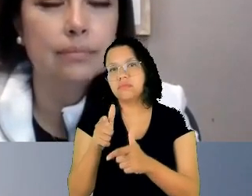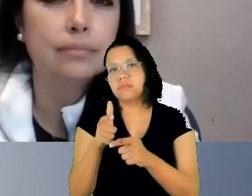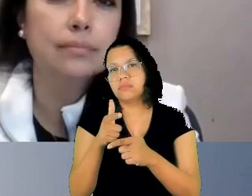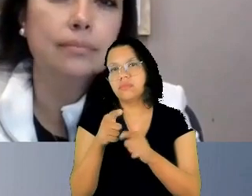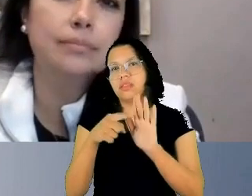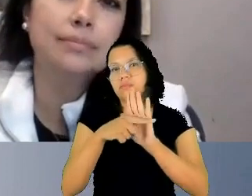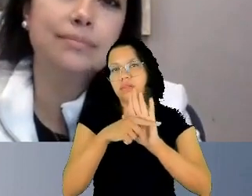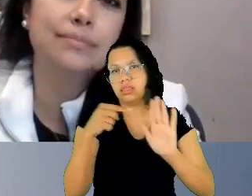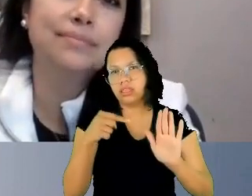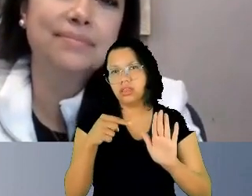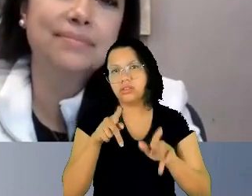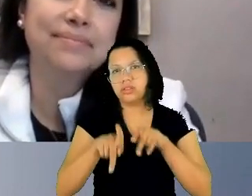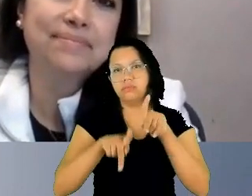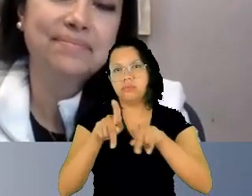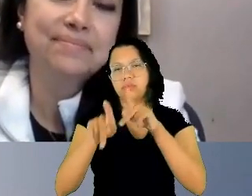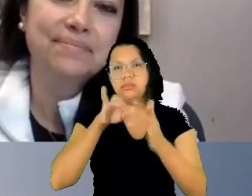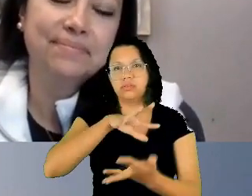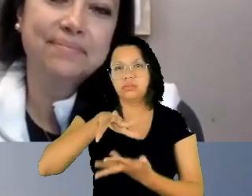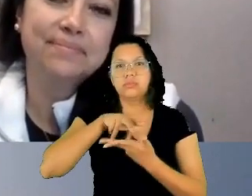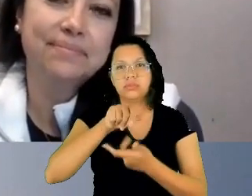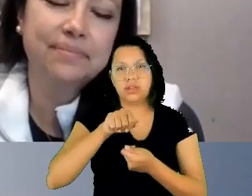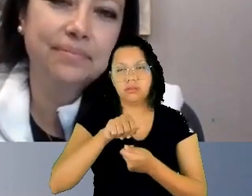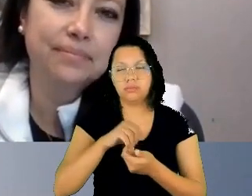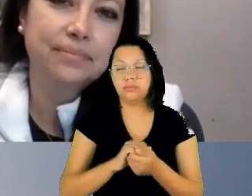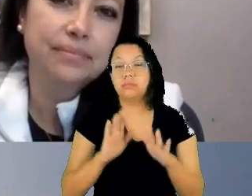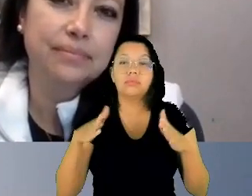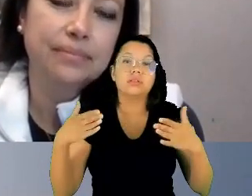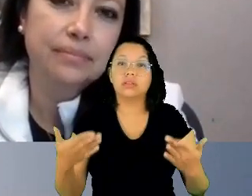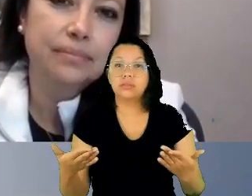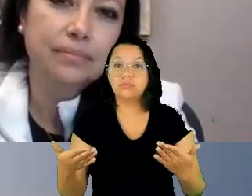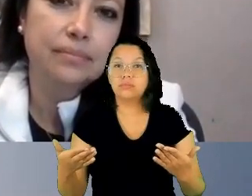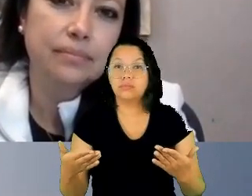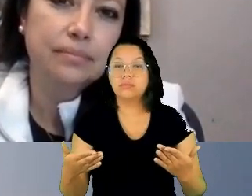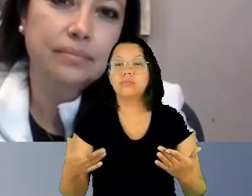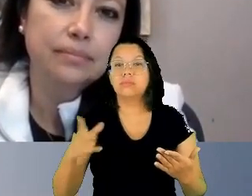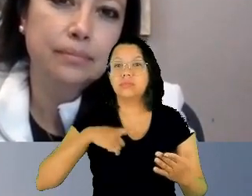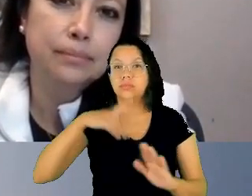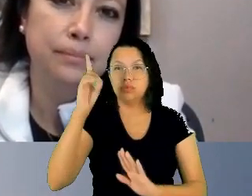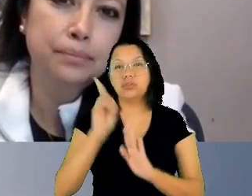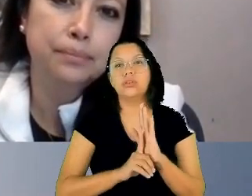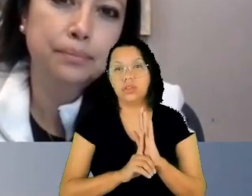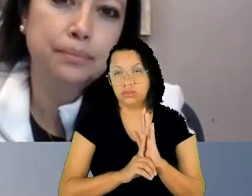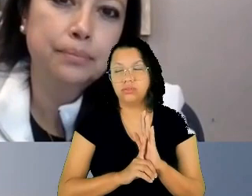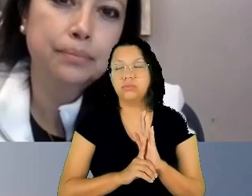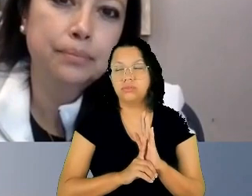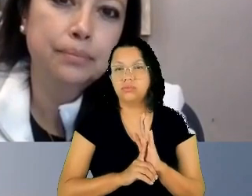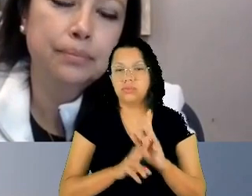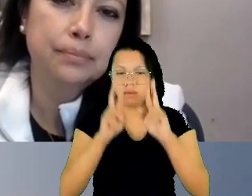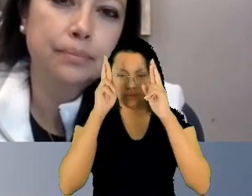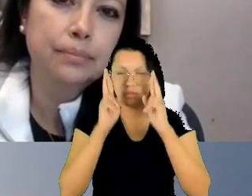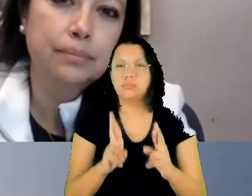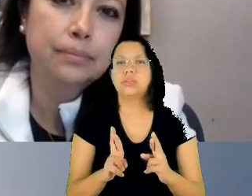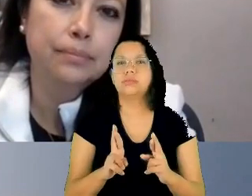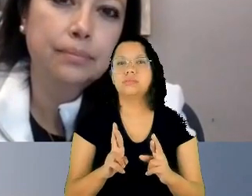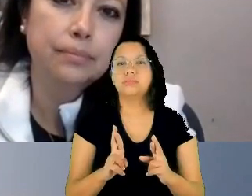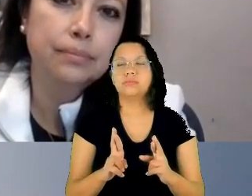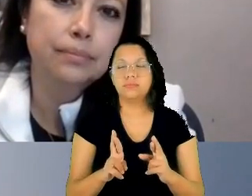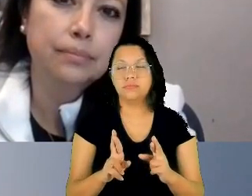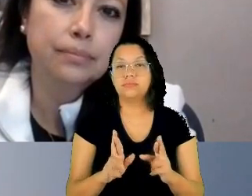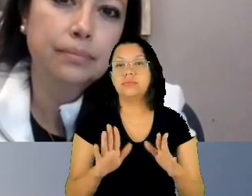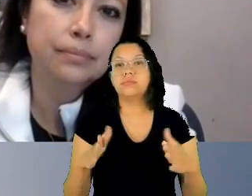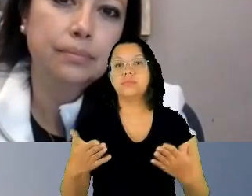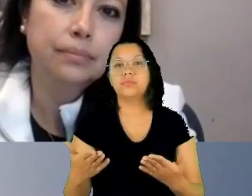outra metade, portanto, temos direito à dignidade, ao respeito. E aí vem a necessidade